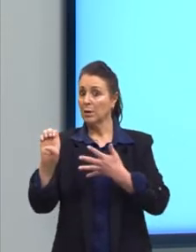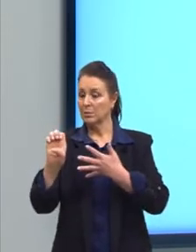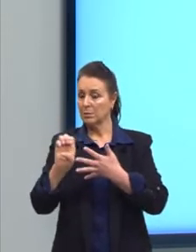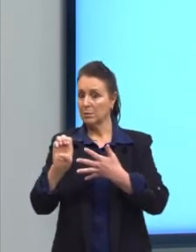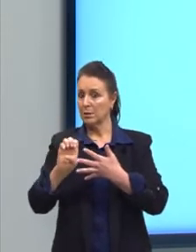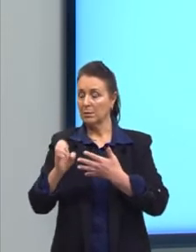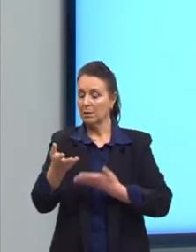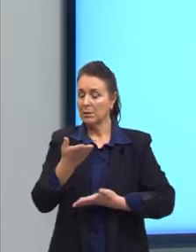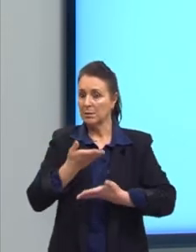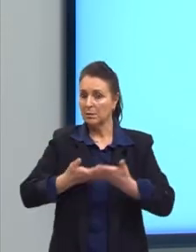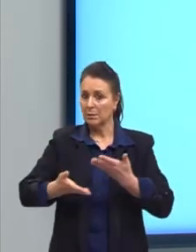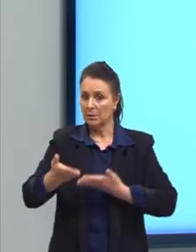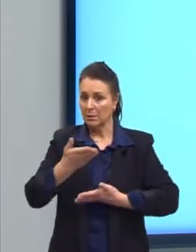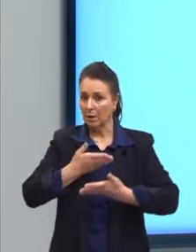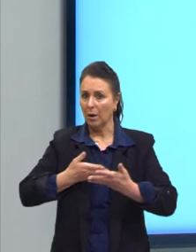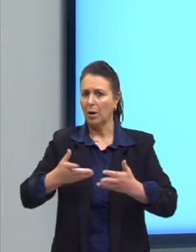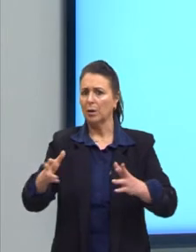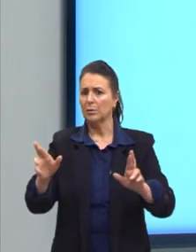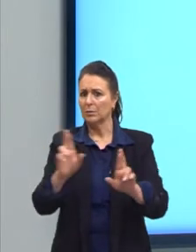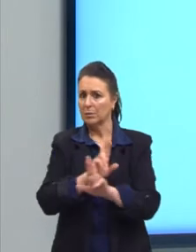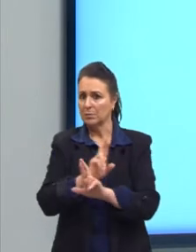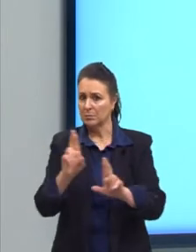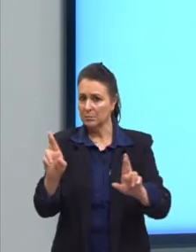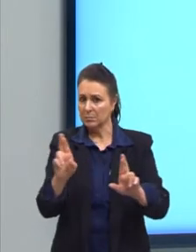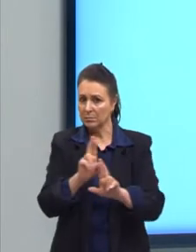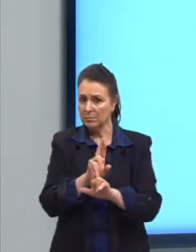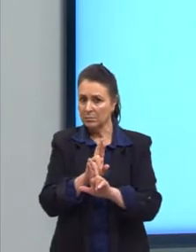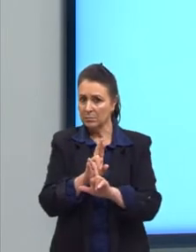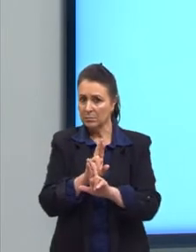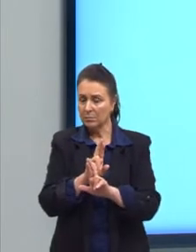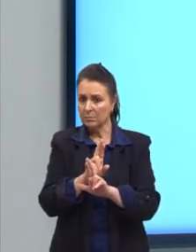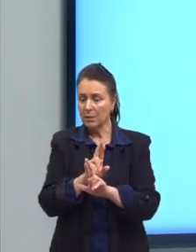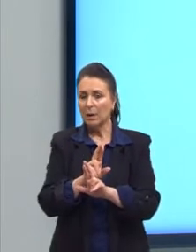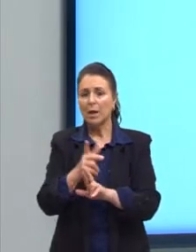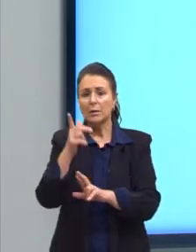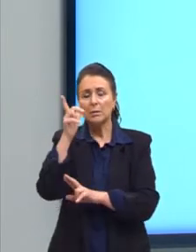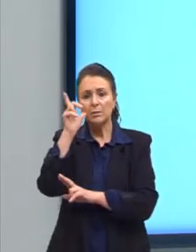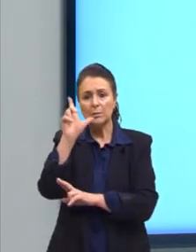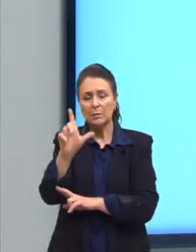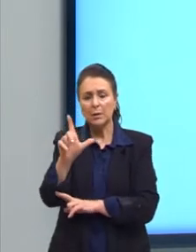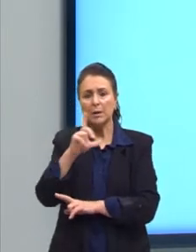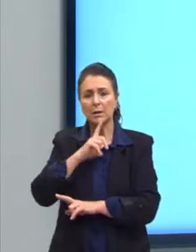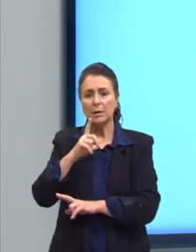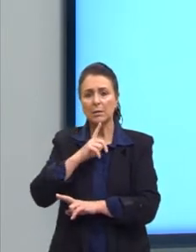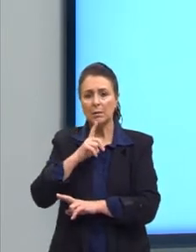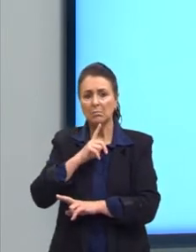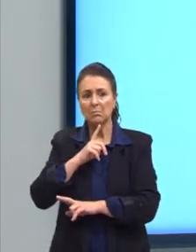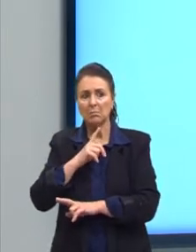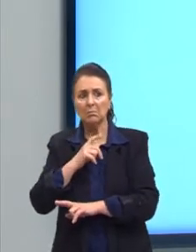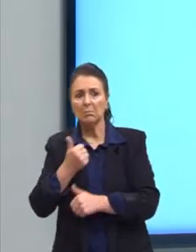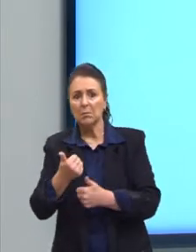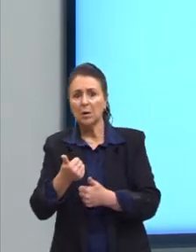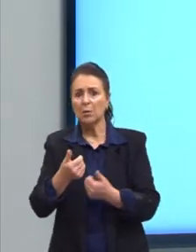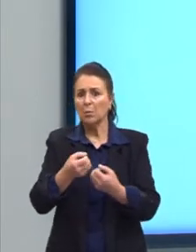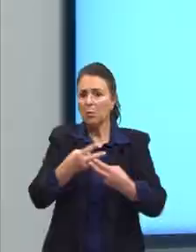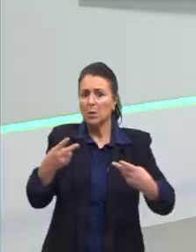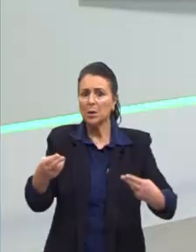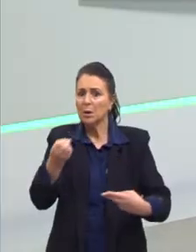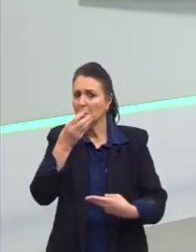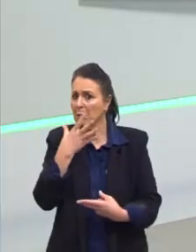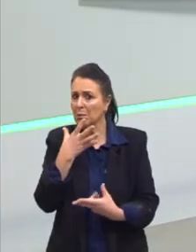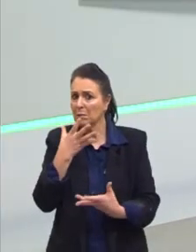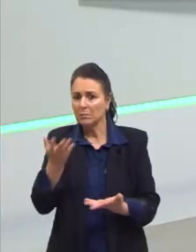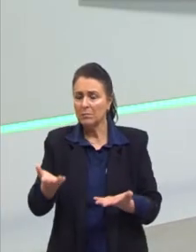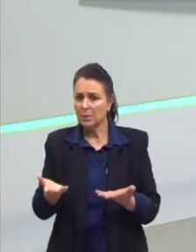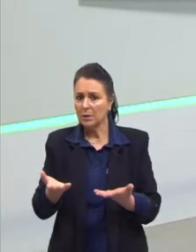que interagem, que estão se relacionando ali, que se relacionam, conseguem obter benefícios. Lembra assim, geralmente